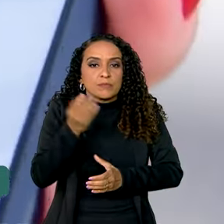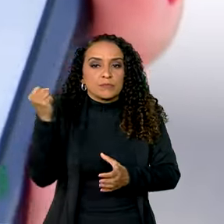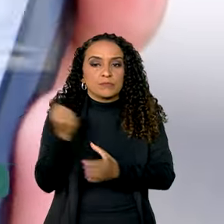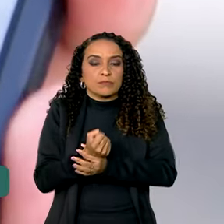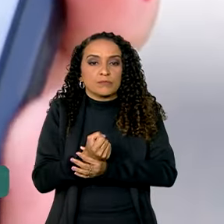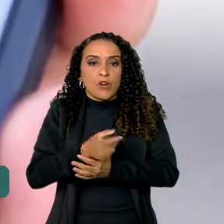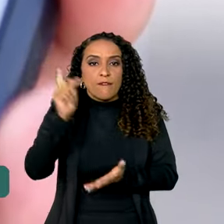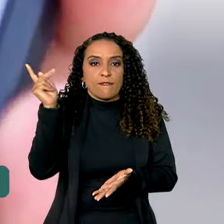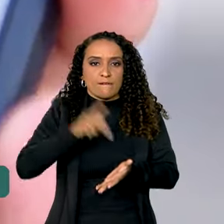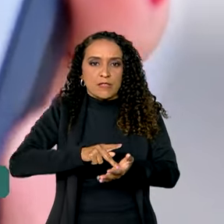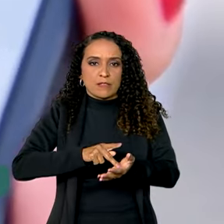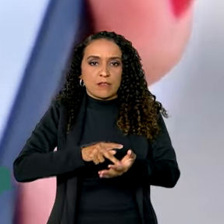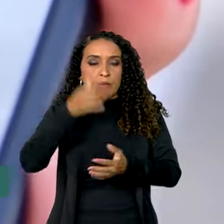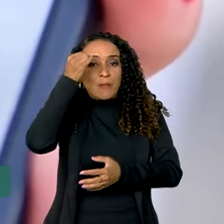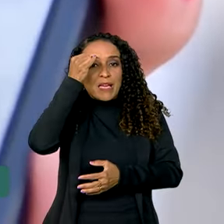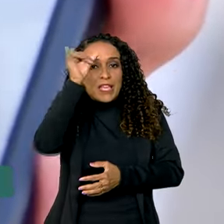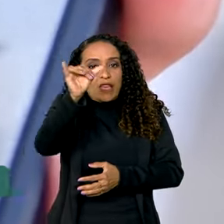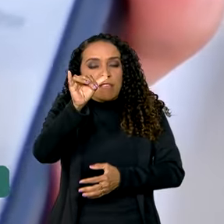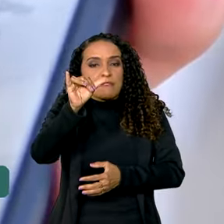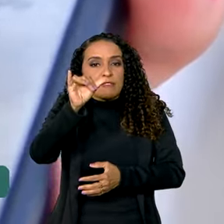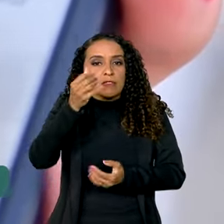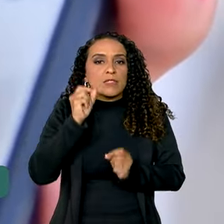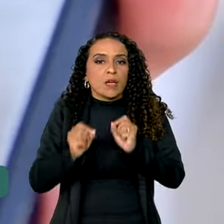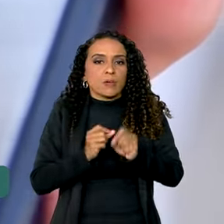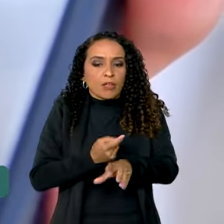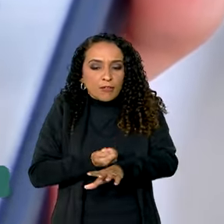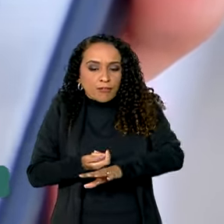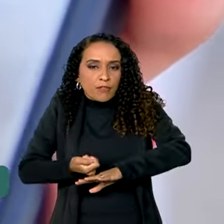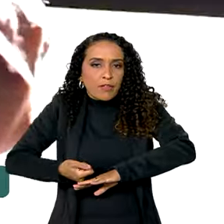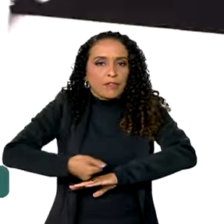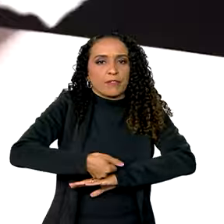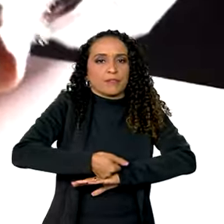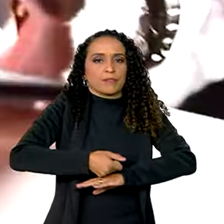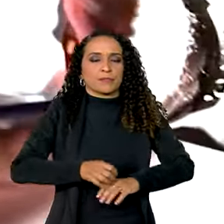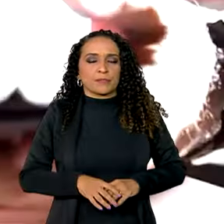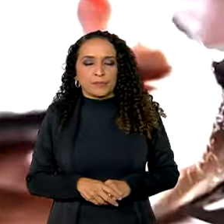oficiais para evitar cair em fake news.